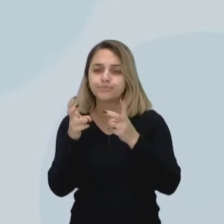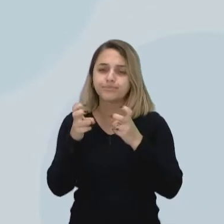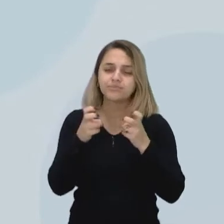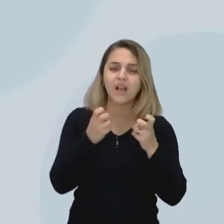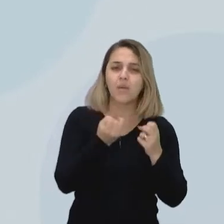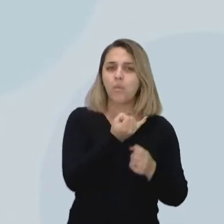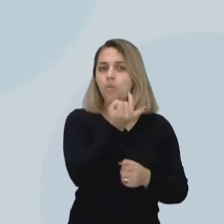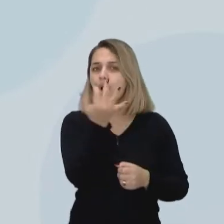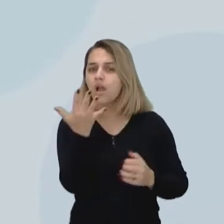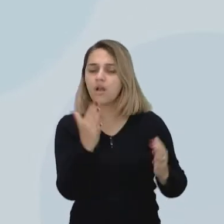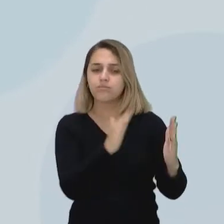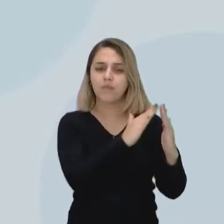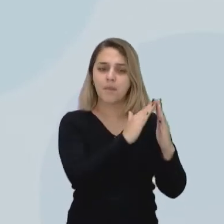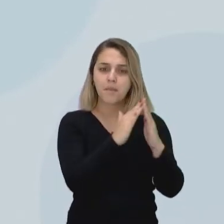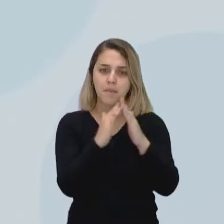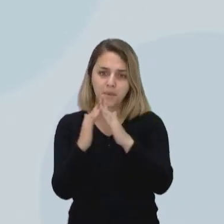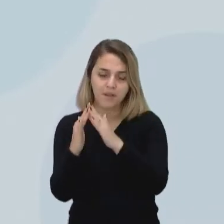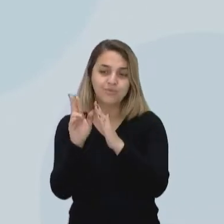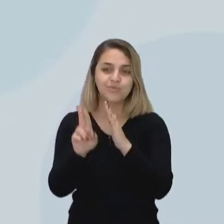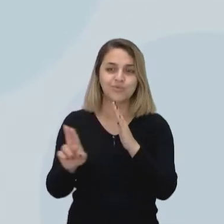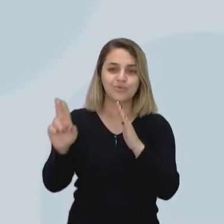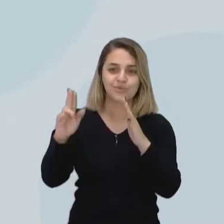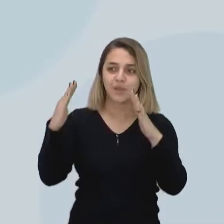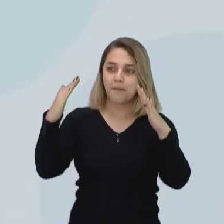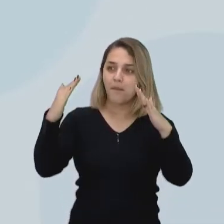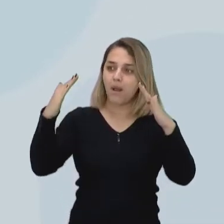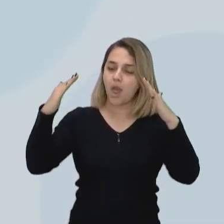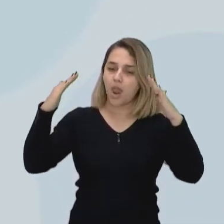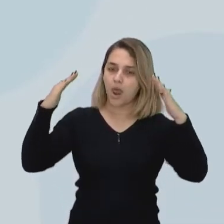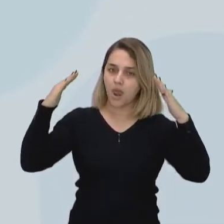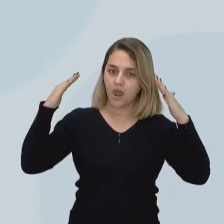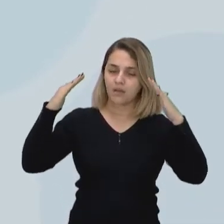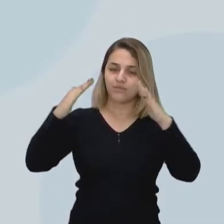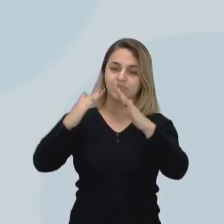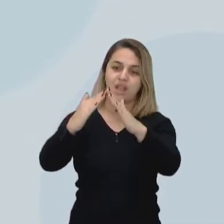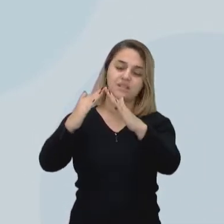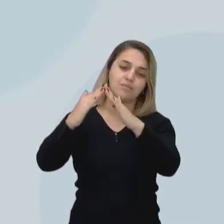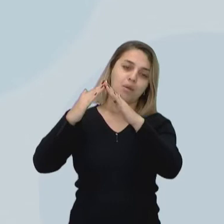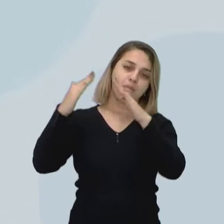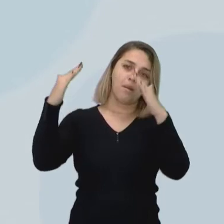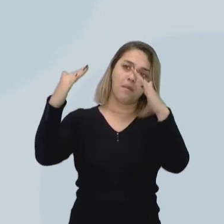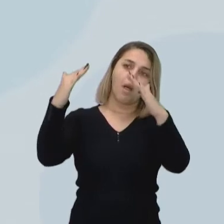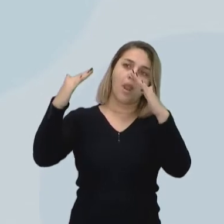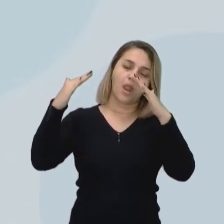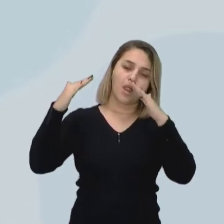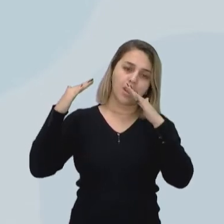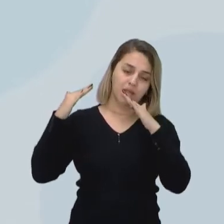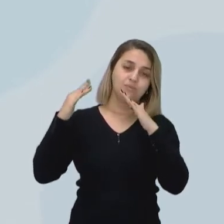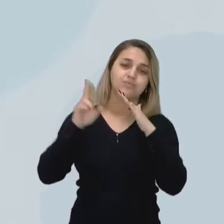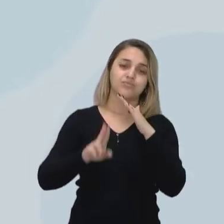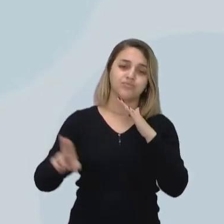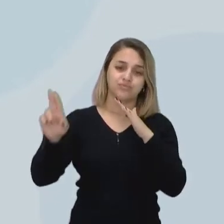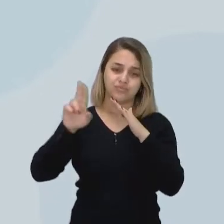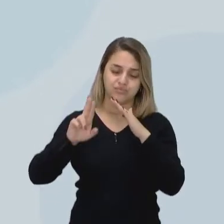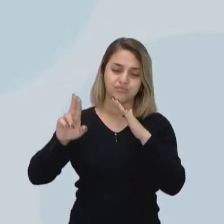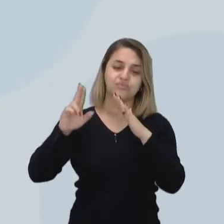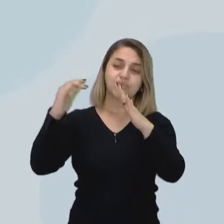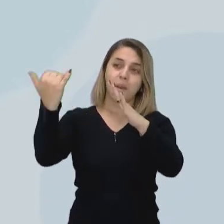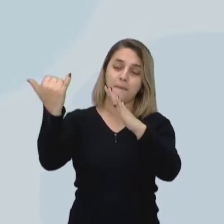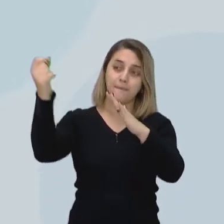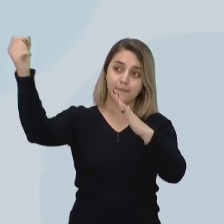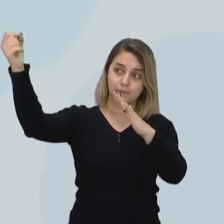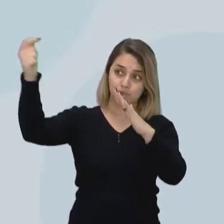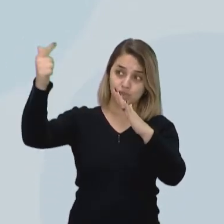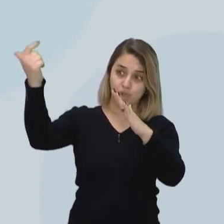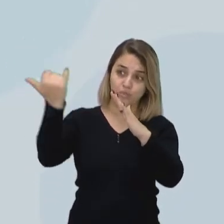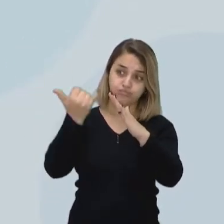residências com essa tecnologia, né? Que é dentro, que é utilizada hoje, que é a base da energia solar.